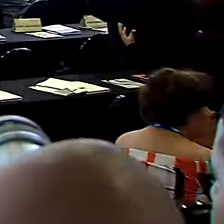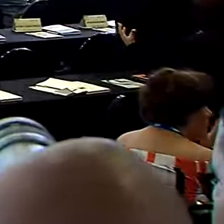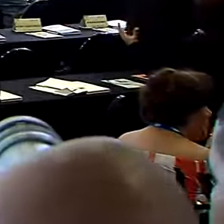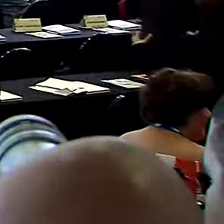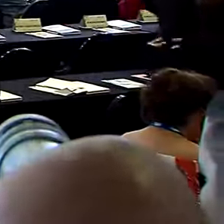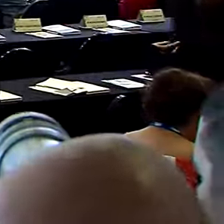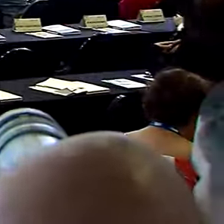Legendas